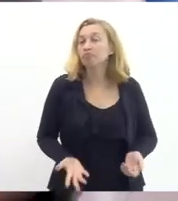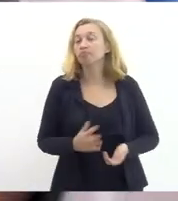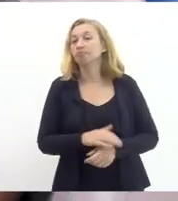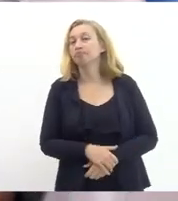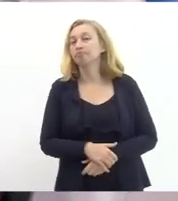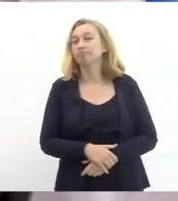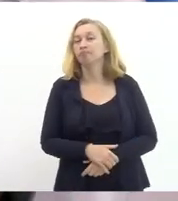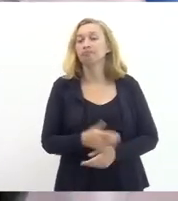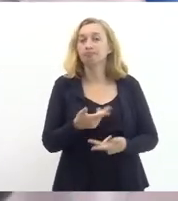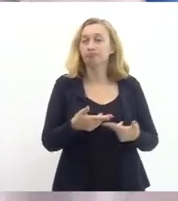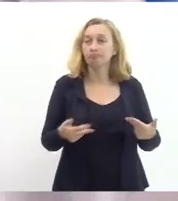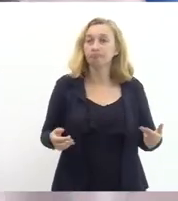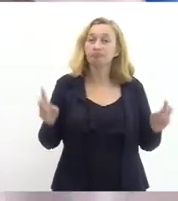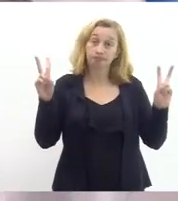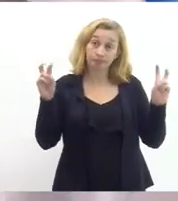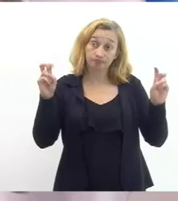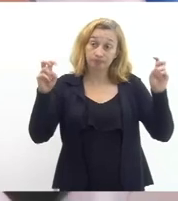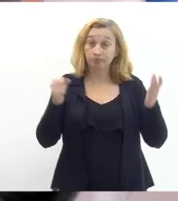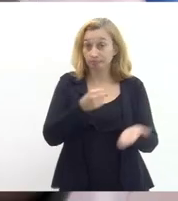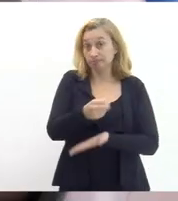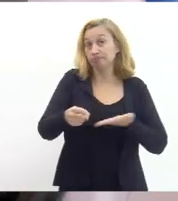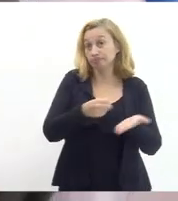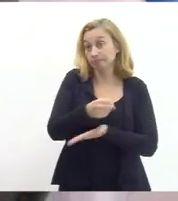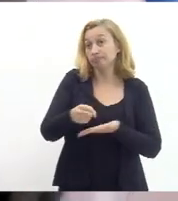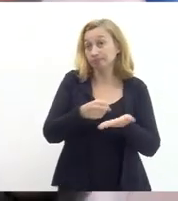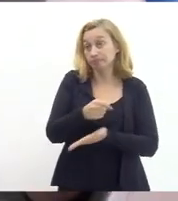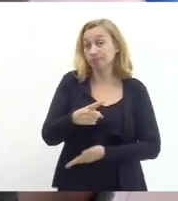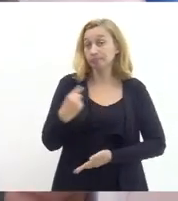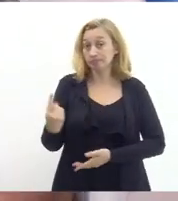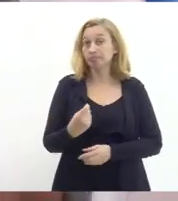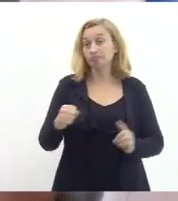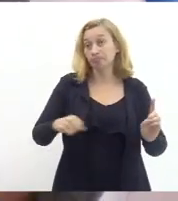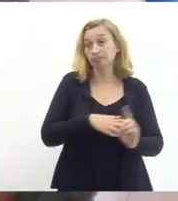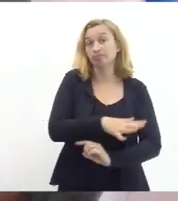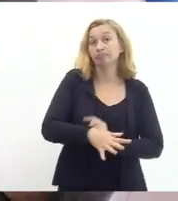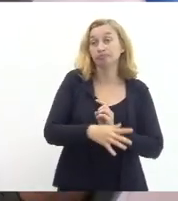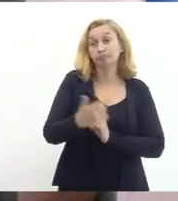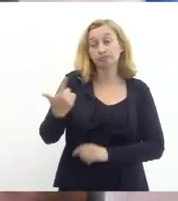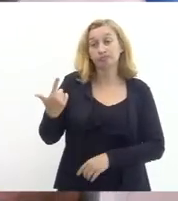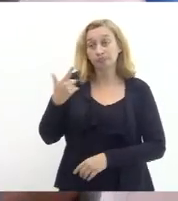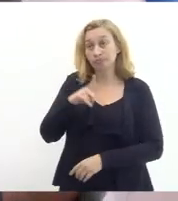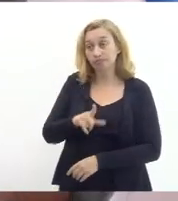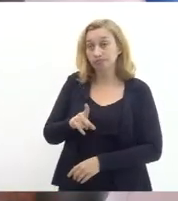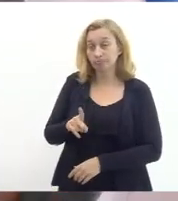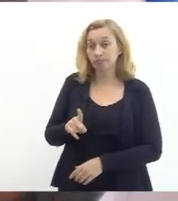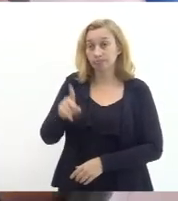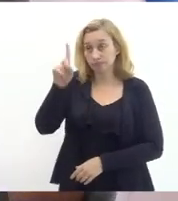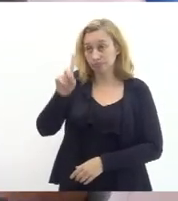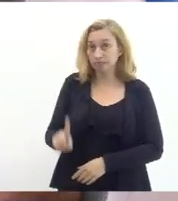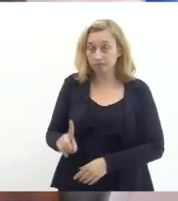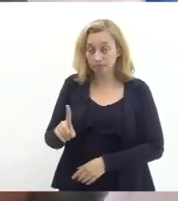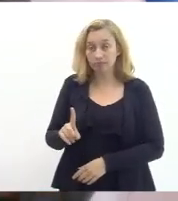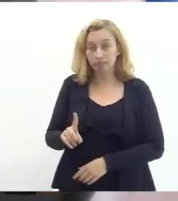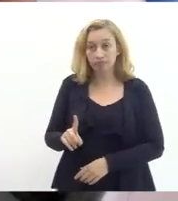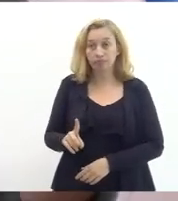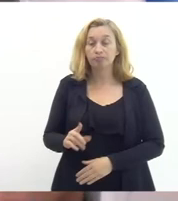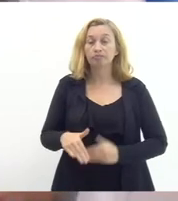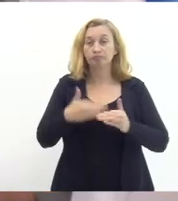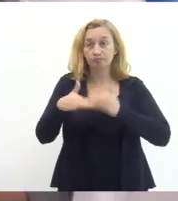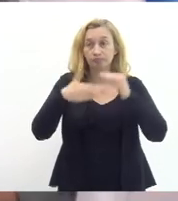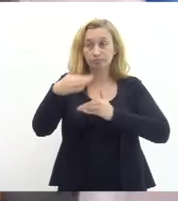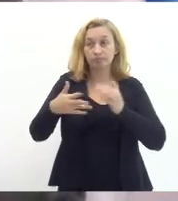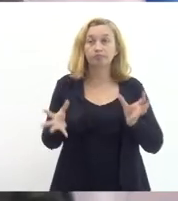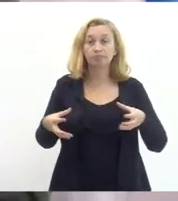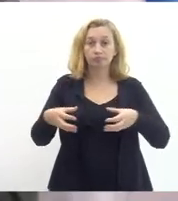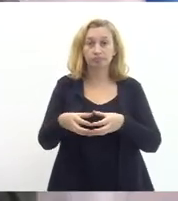lutou por uma série de questões básicas para a gente enquanto sociedade garantir condições dignas de desenvolvimento para o